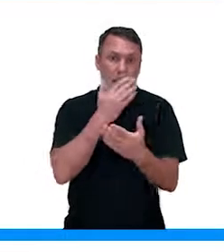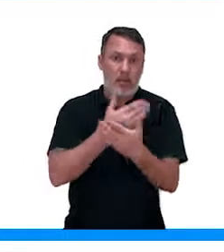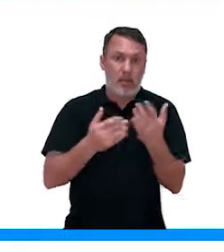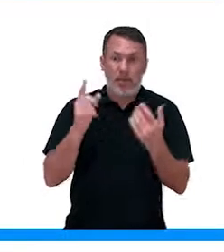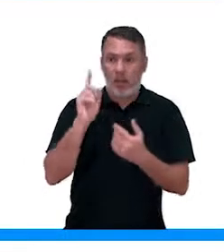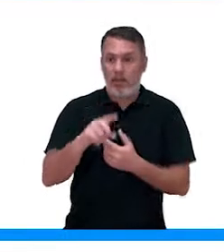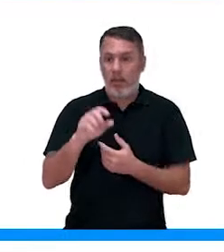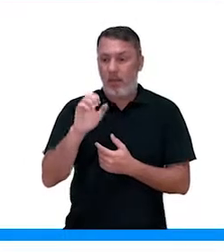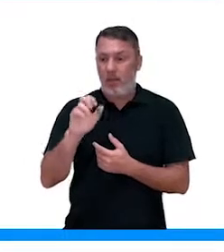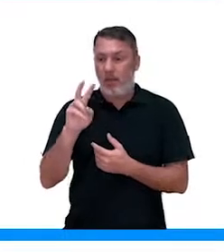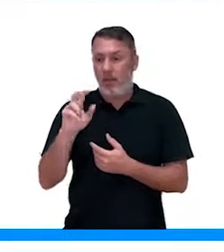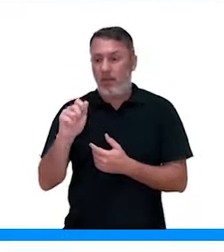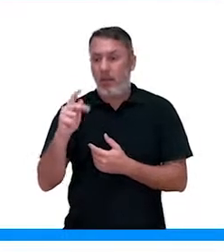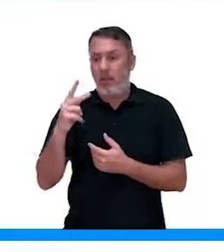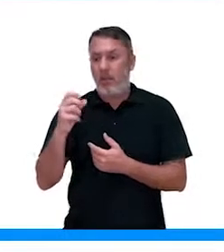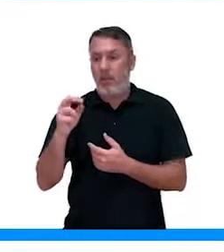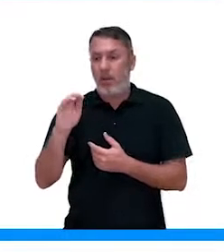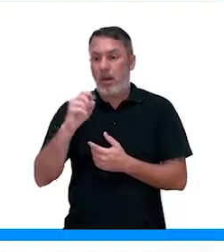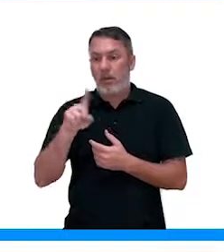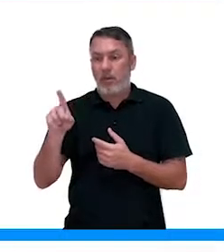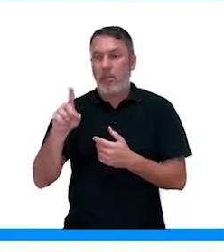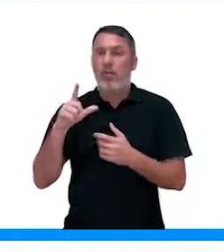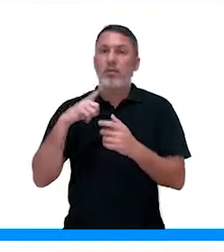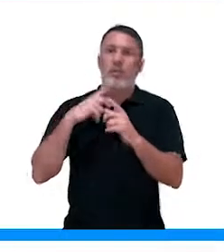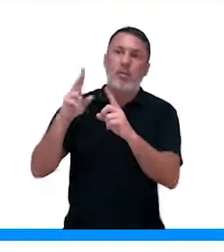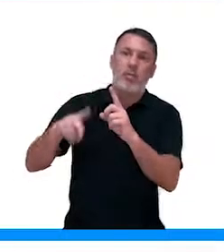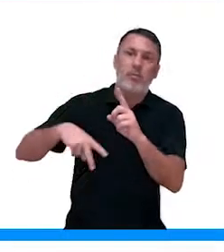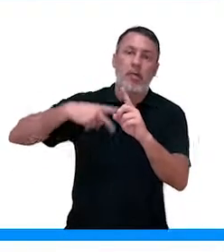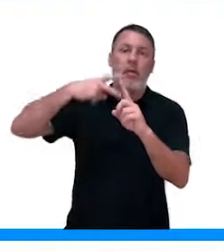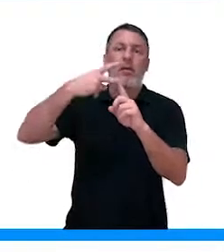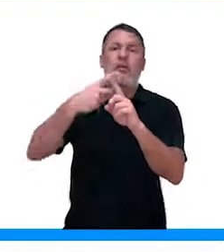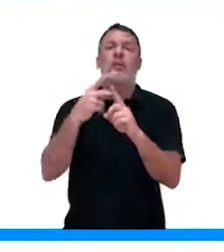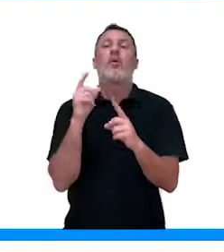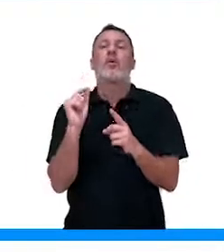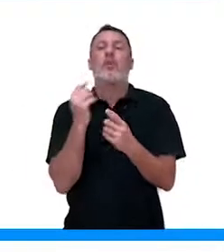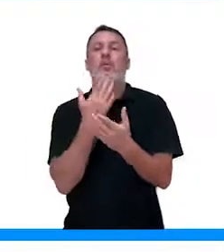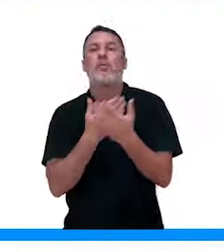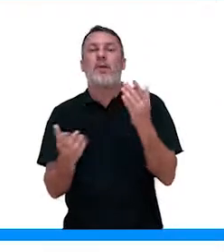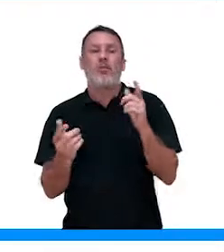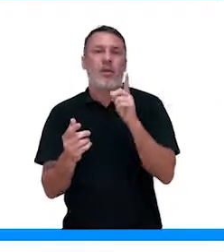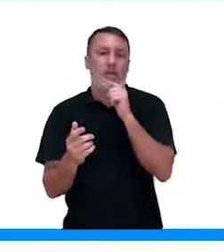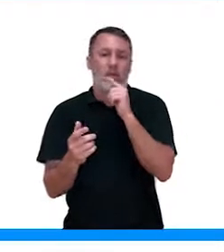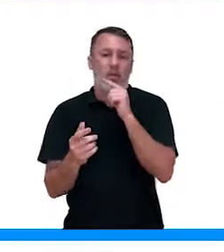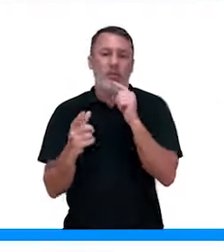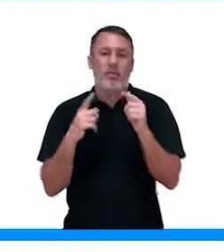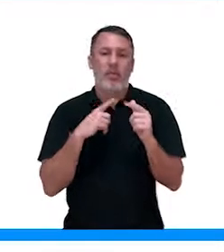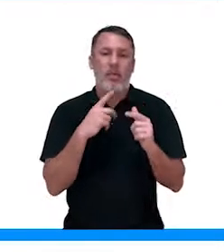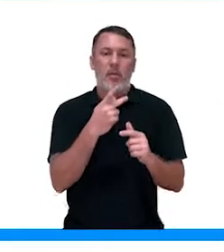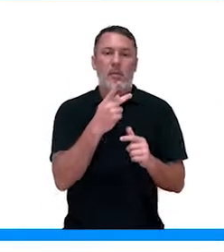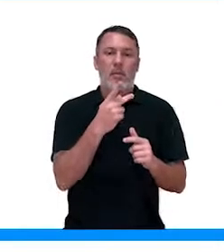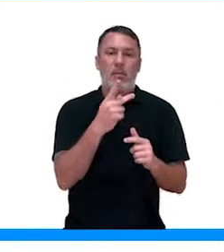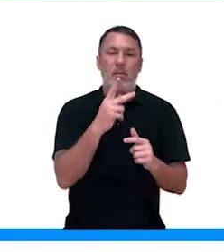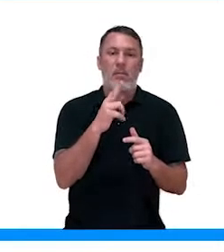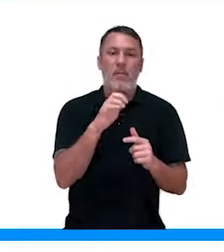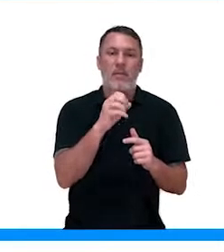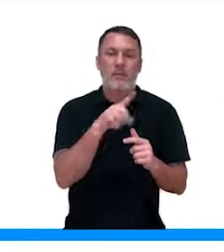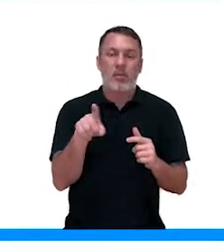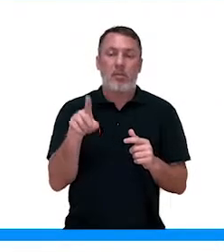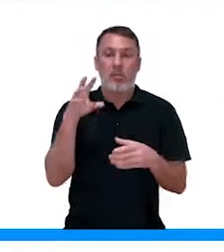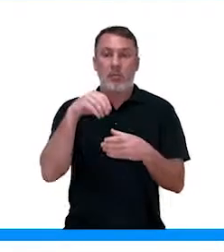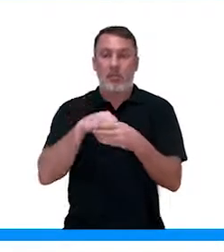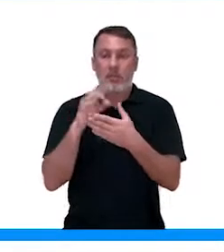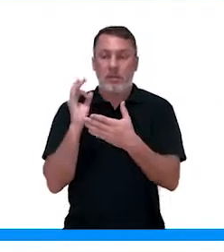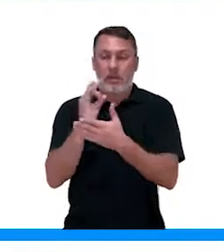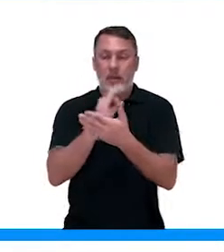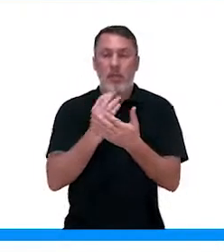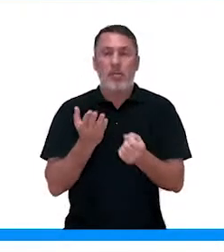evaporação, elas têm a sua pressão osmótica aumentada. Quando elas perdem água, a pressão dentro da célula